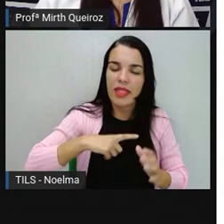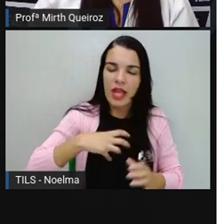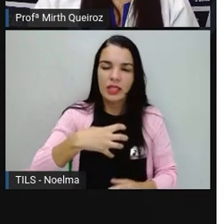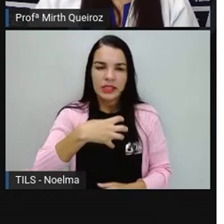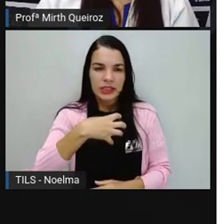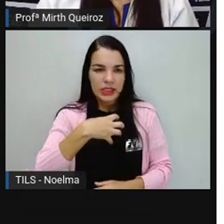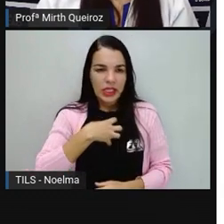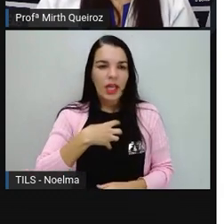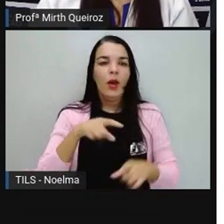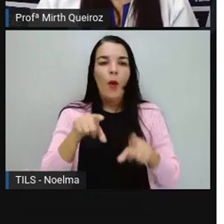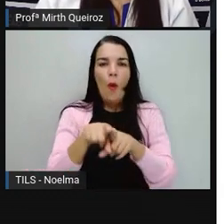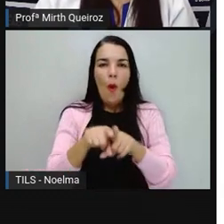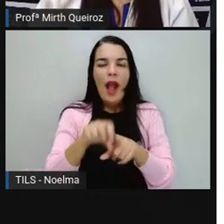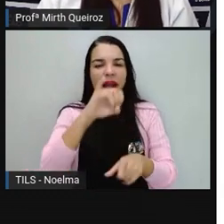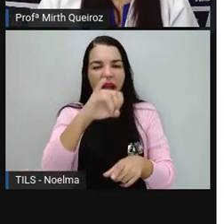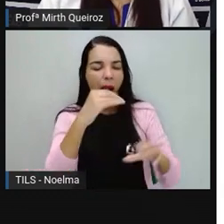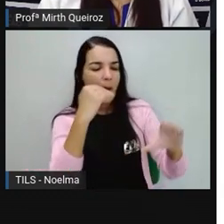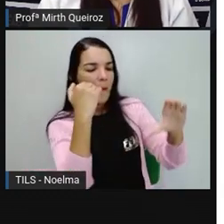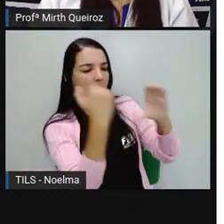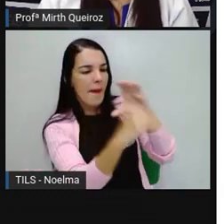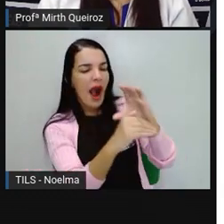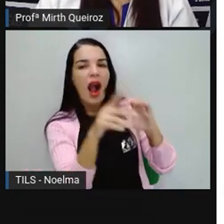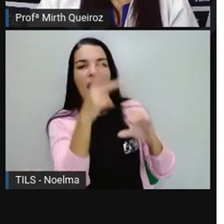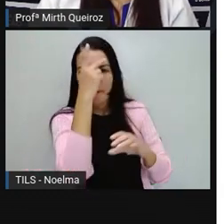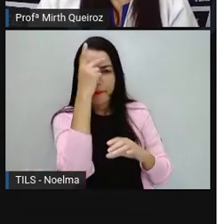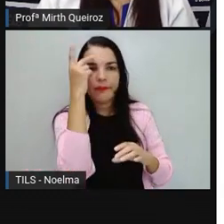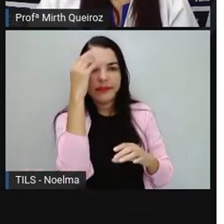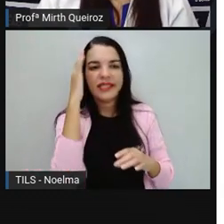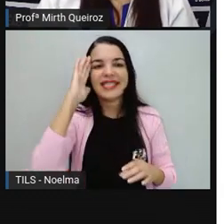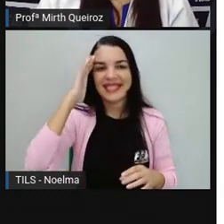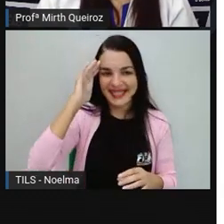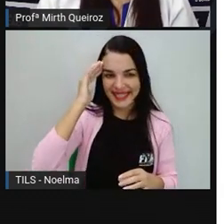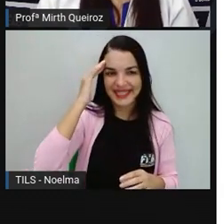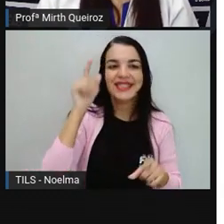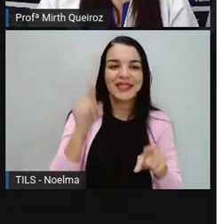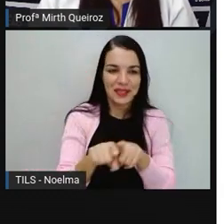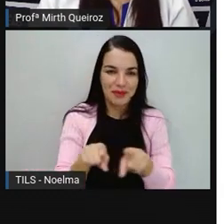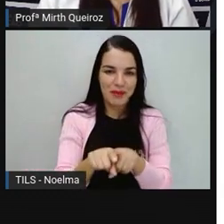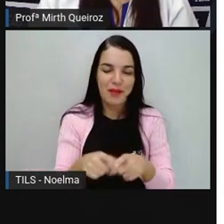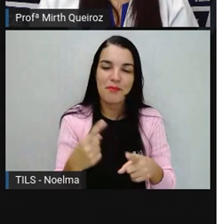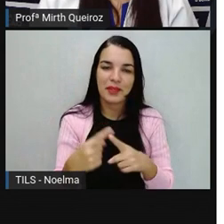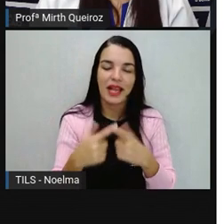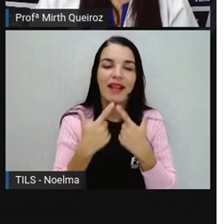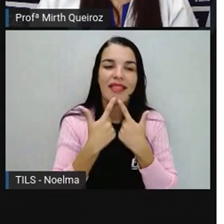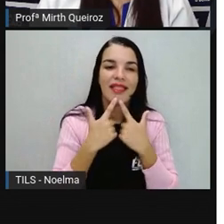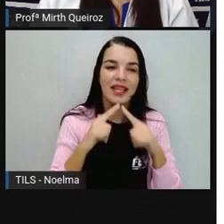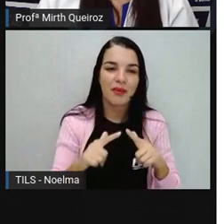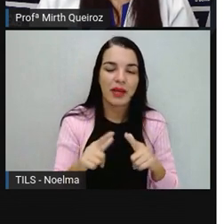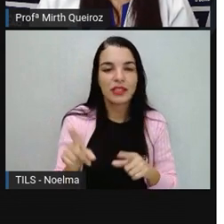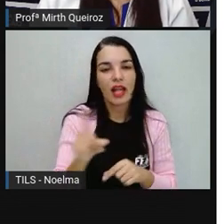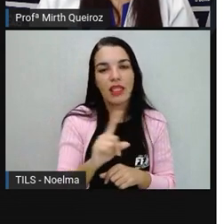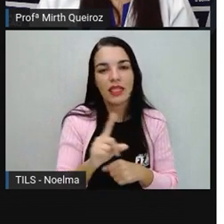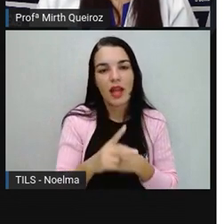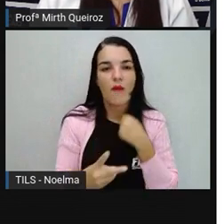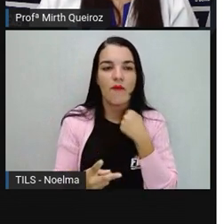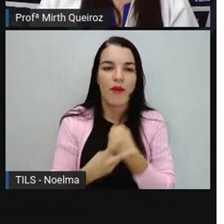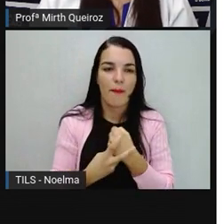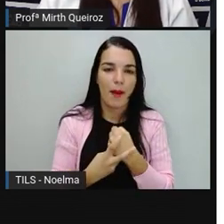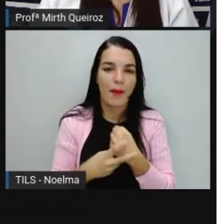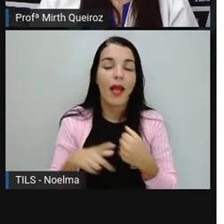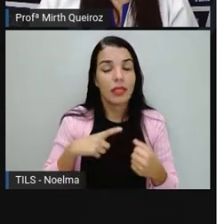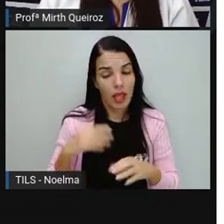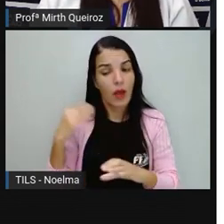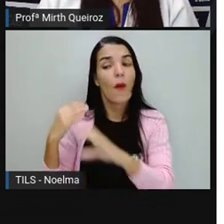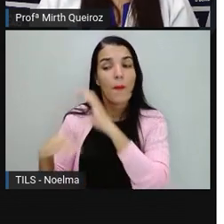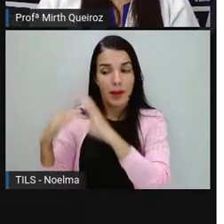E quando a gente envia para alguém, a pessoa entende. Porque se trata de uma linguagem não verbal. E há comunicação, mesmo